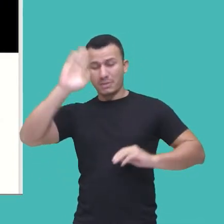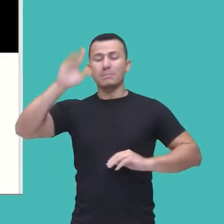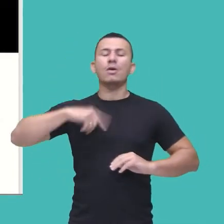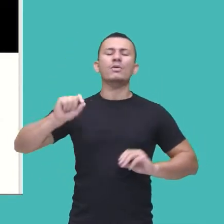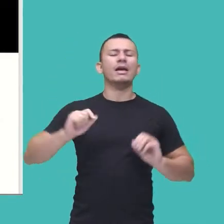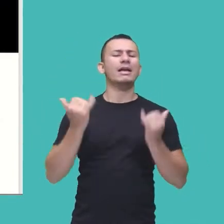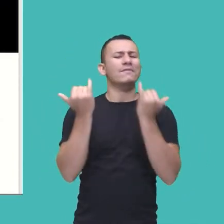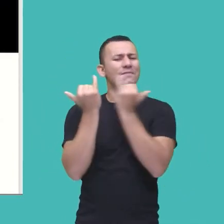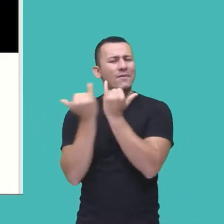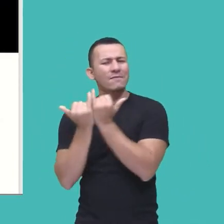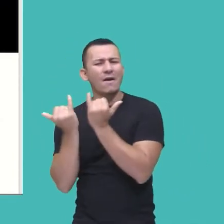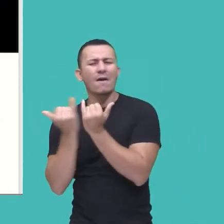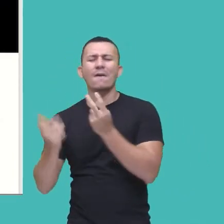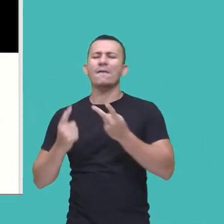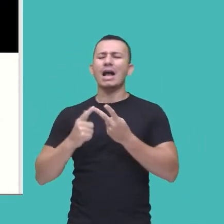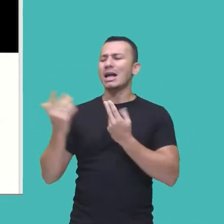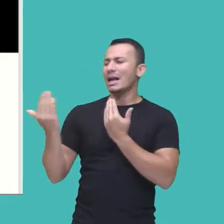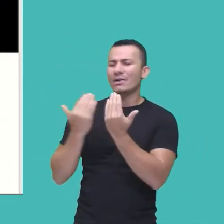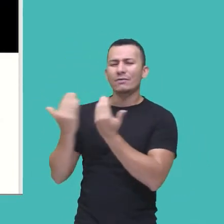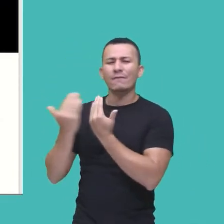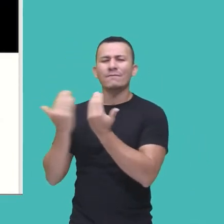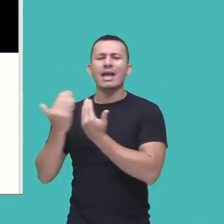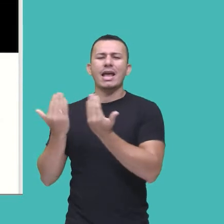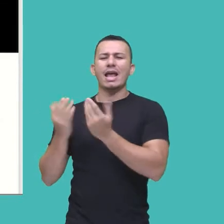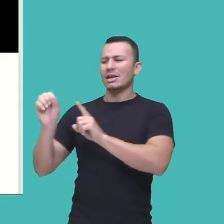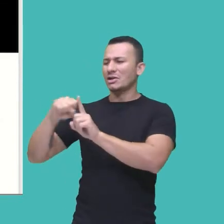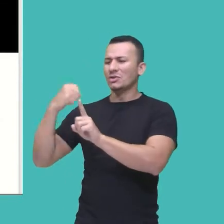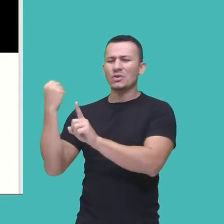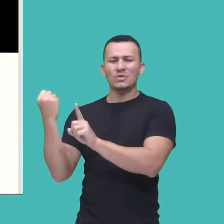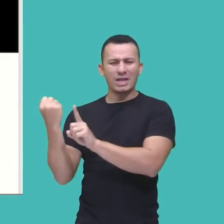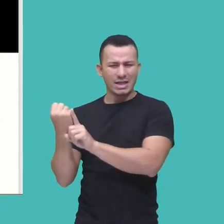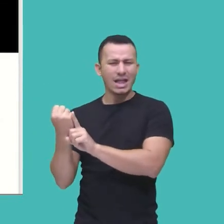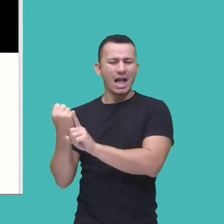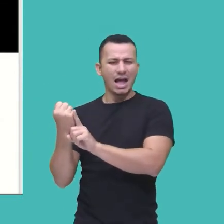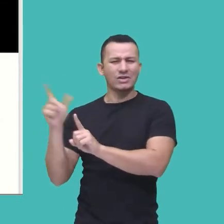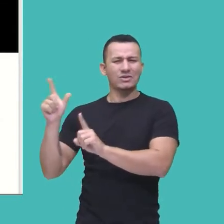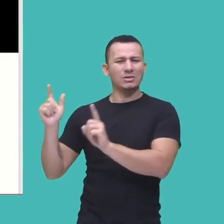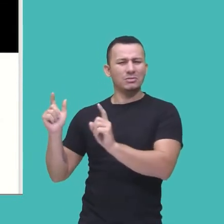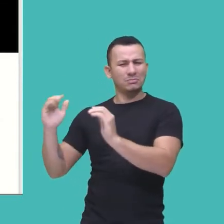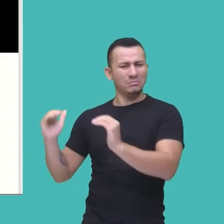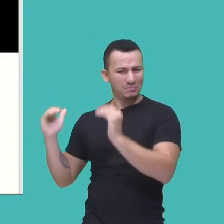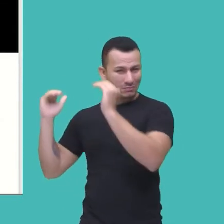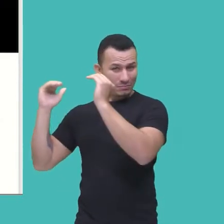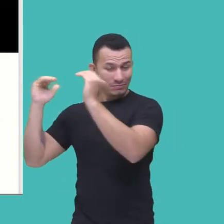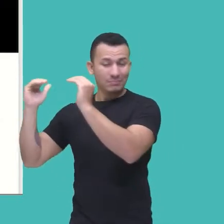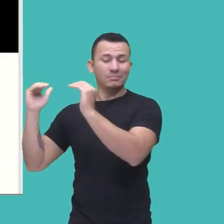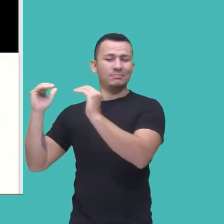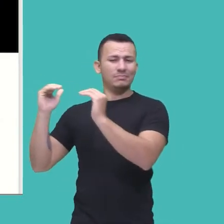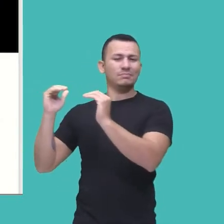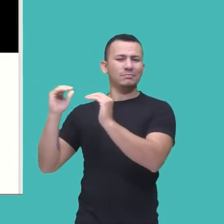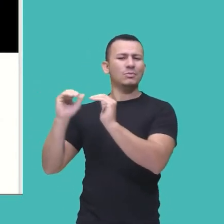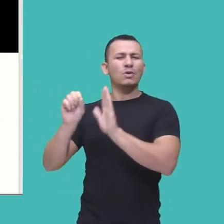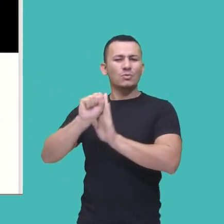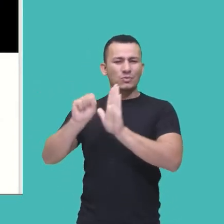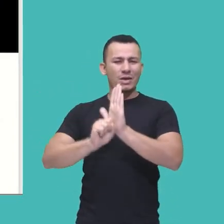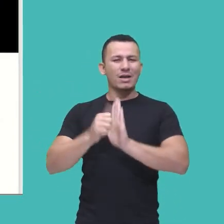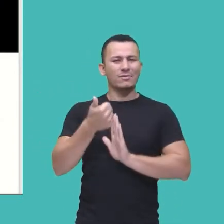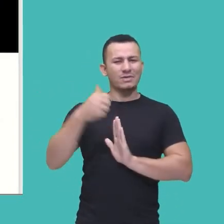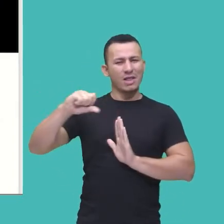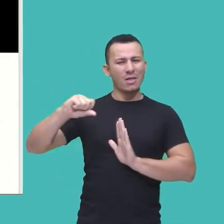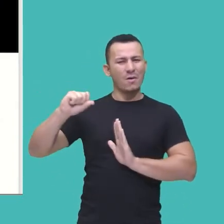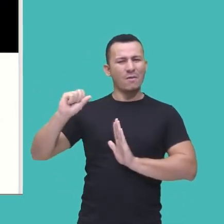aquela conversa, aquela sociedade britânica, né, glamurosa dos anos aí, né, do século XIX,